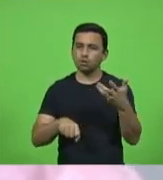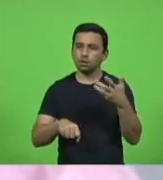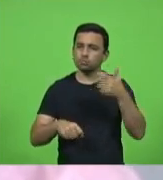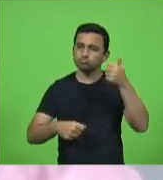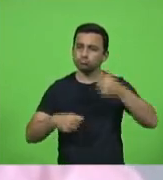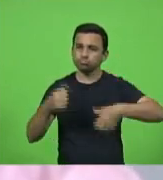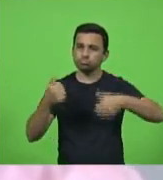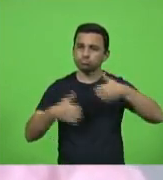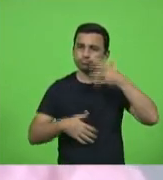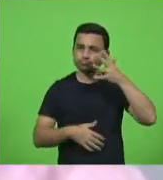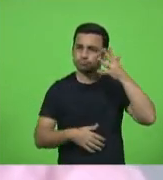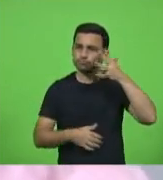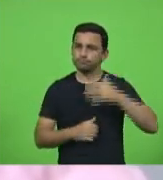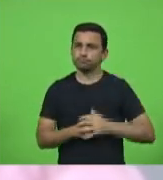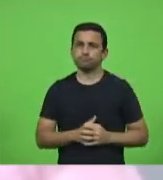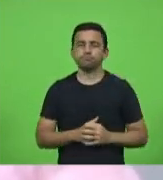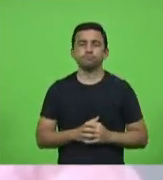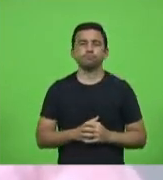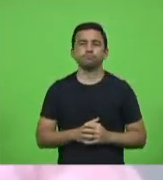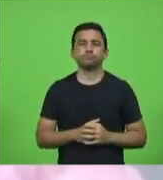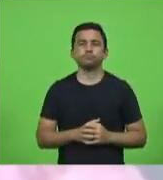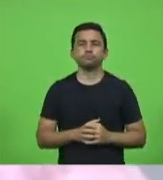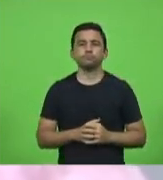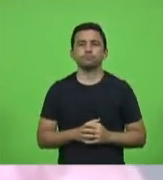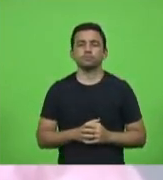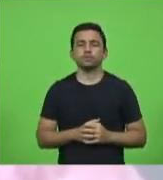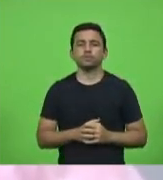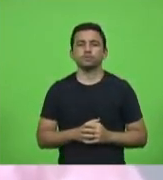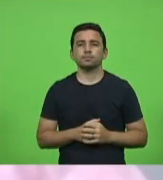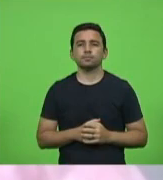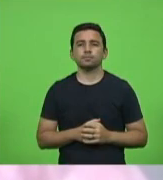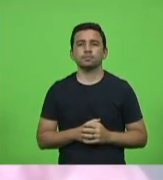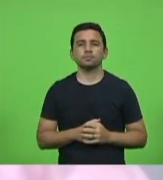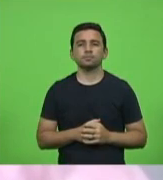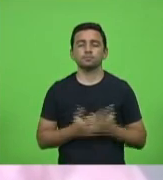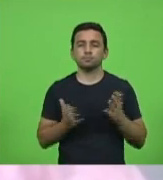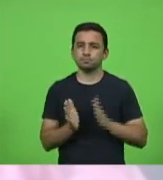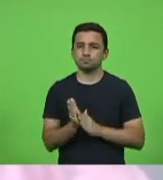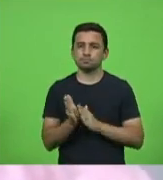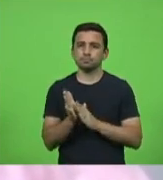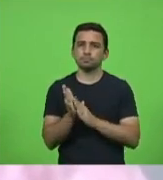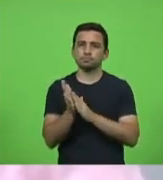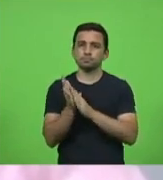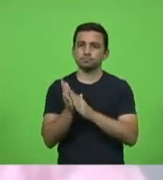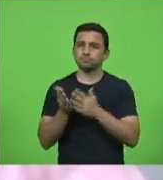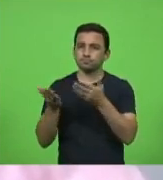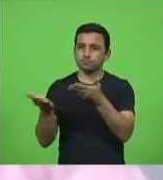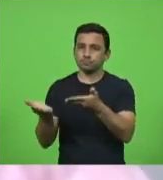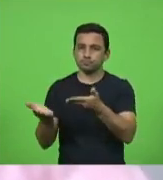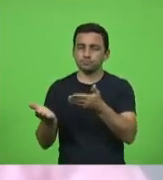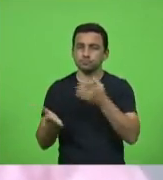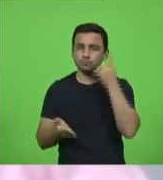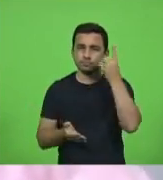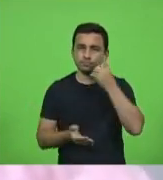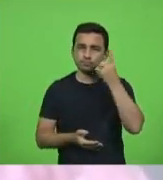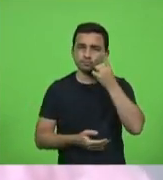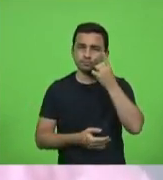utilizar a palavra, mas eu queria parabenizar a deputada